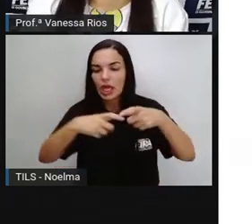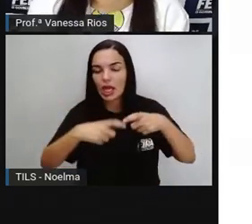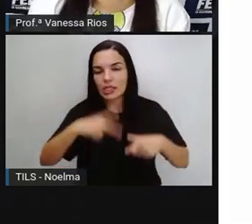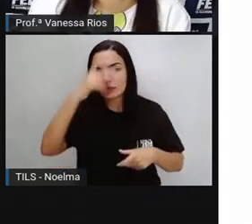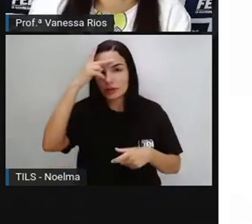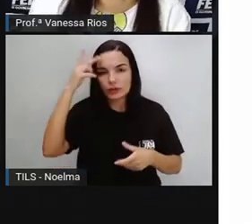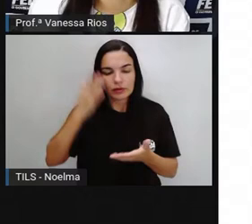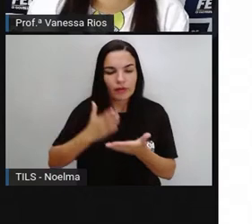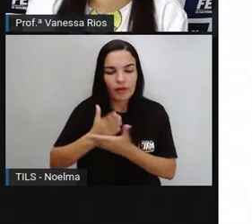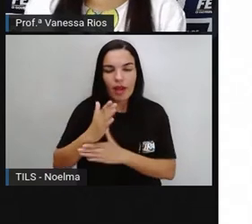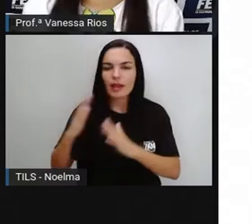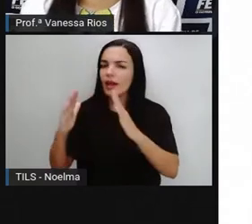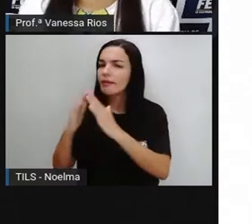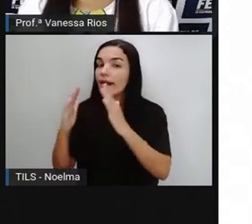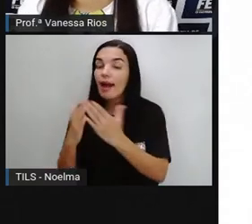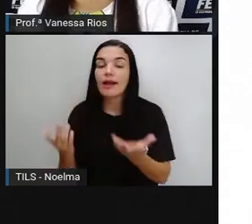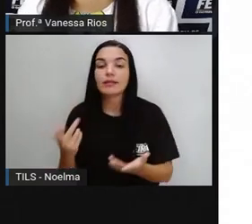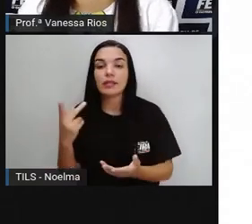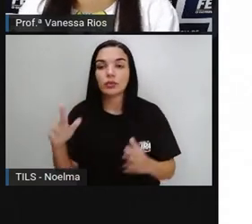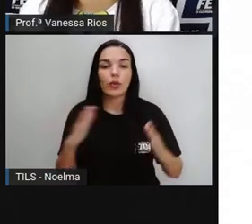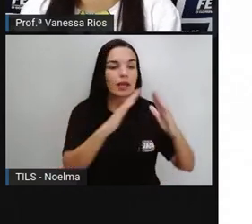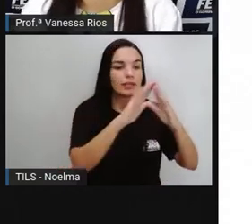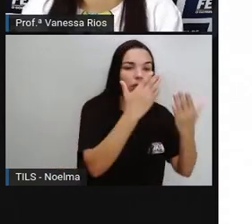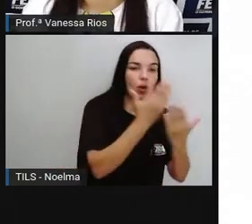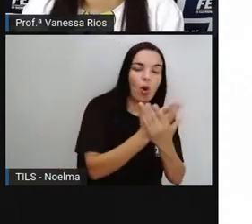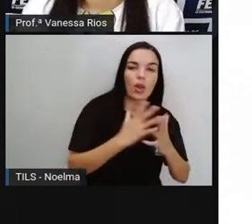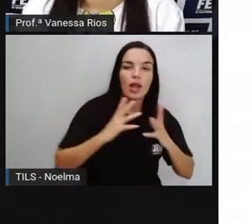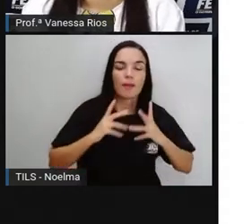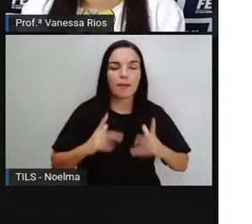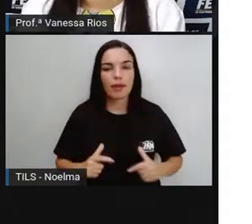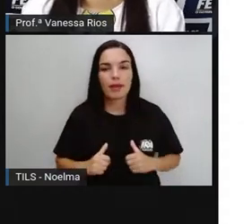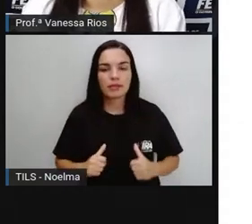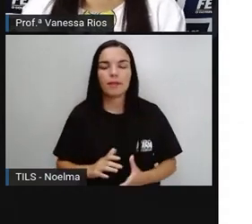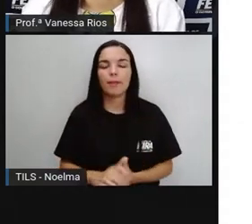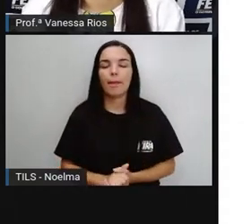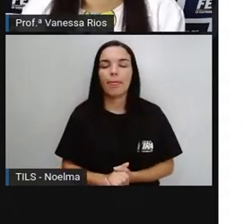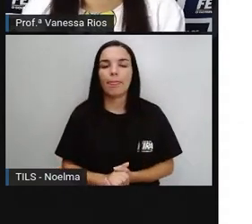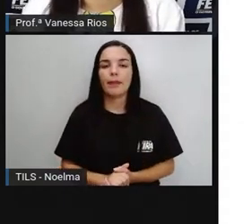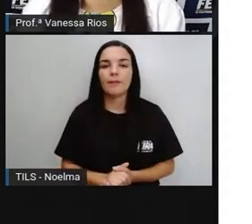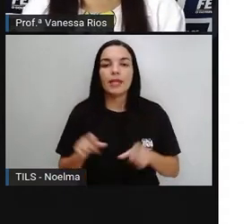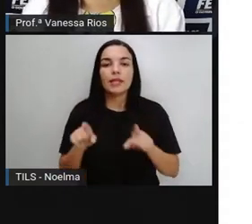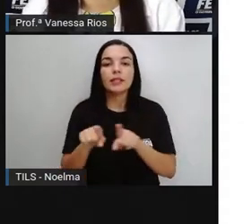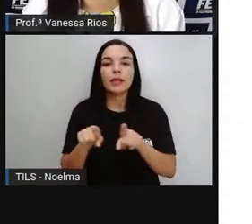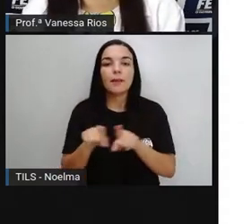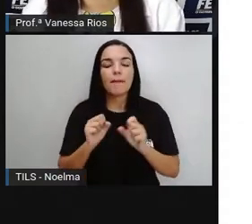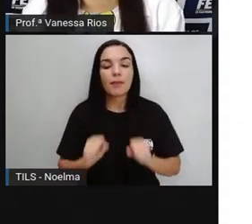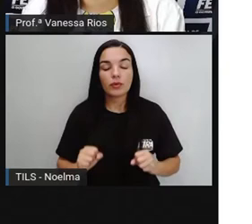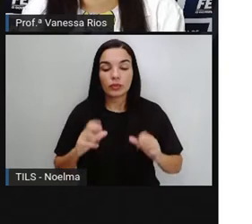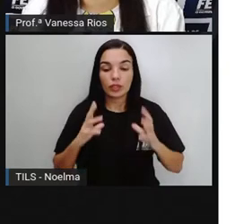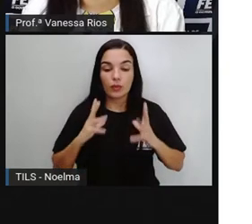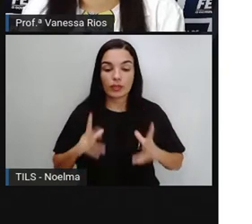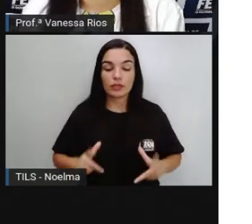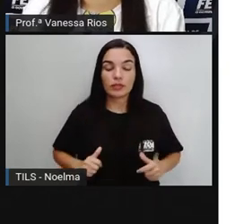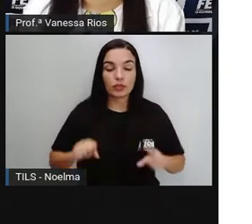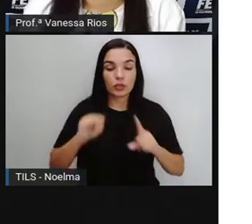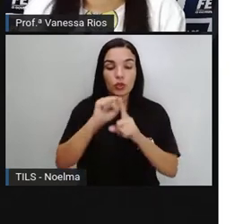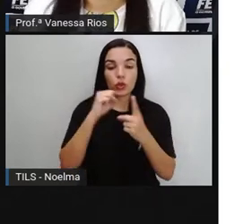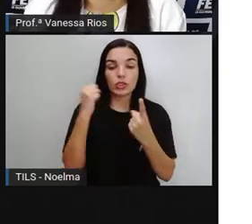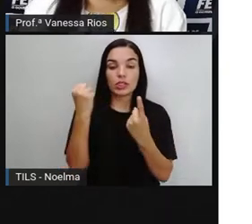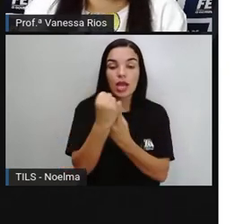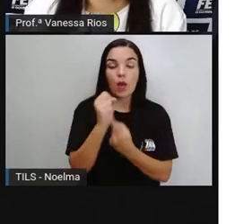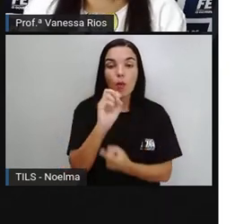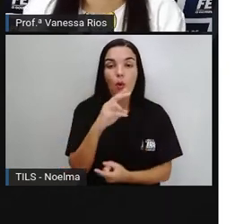estar lá a higiene da nossa casa, da escola. E a higiene pode ser também social ou